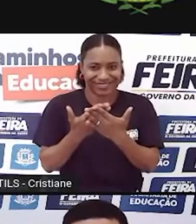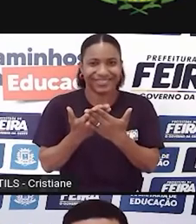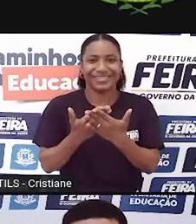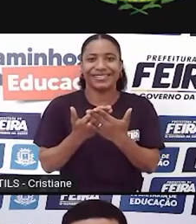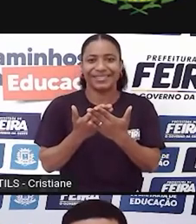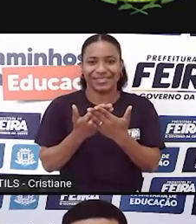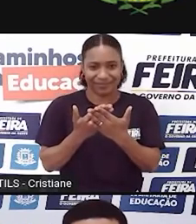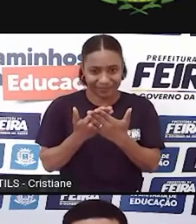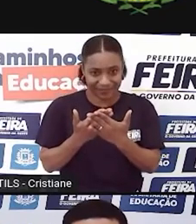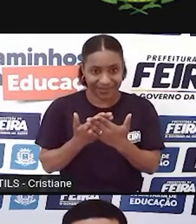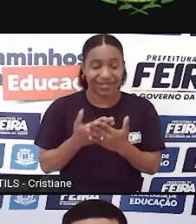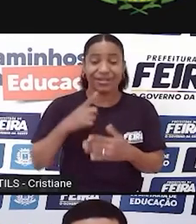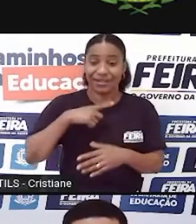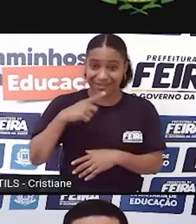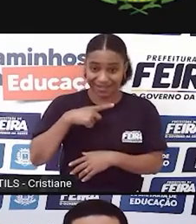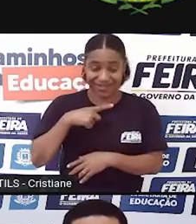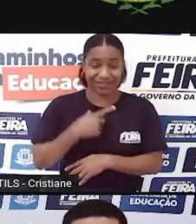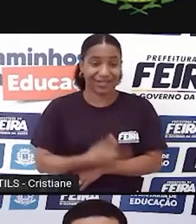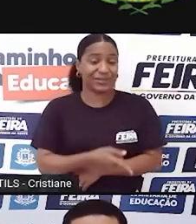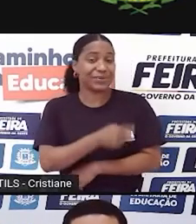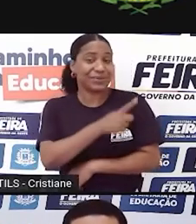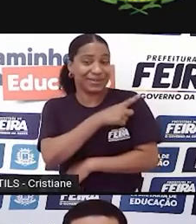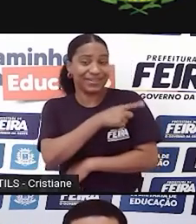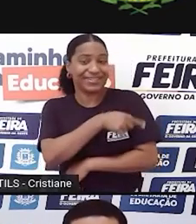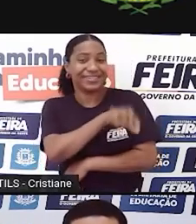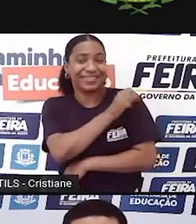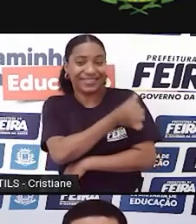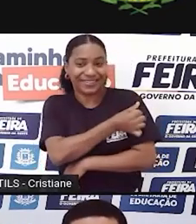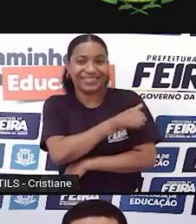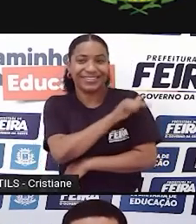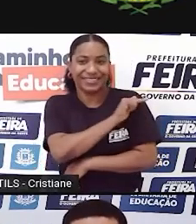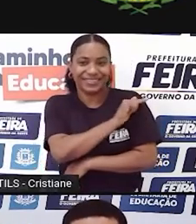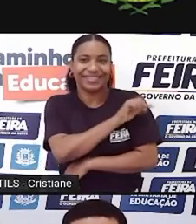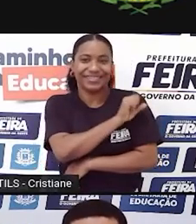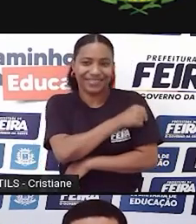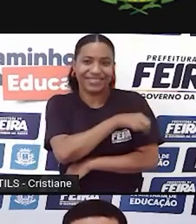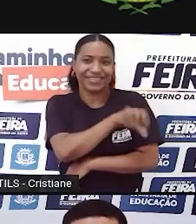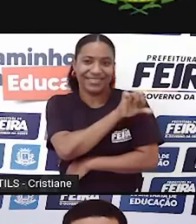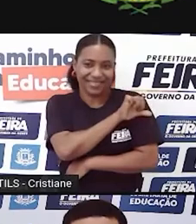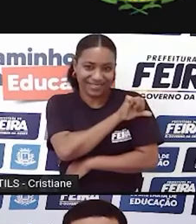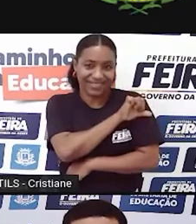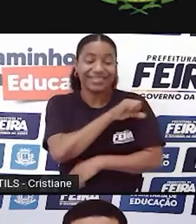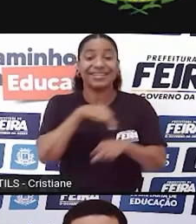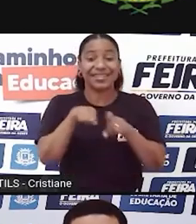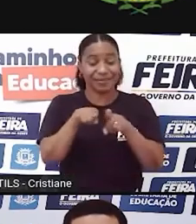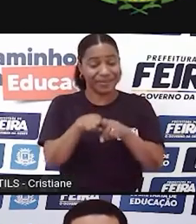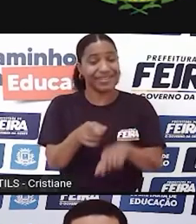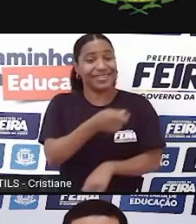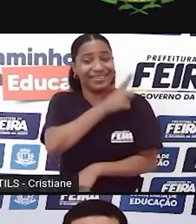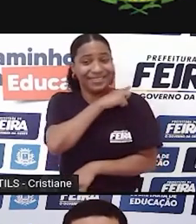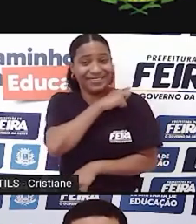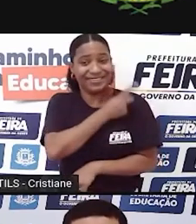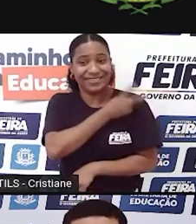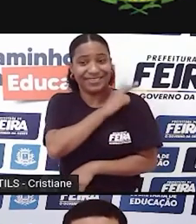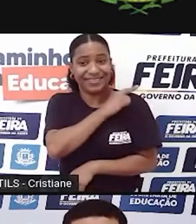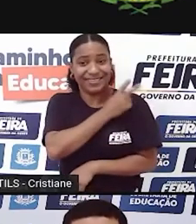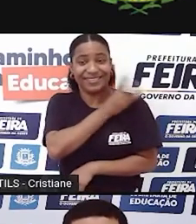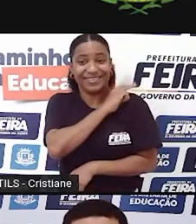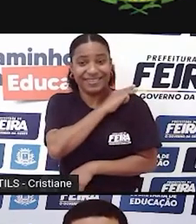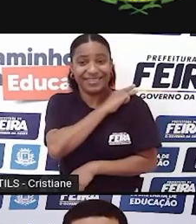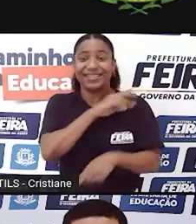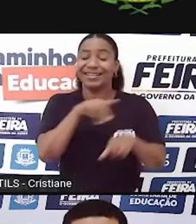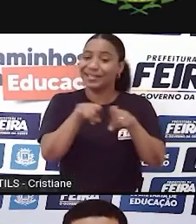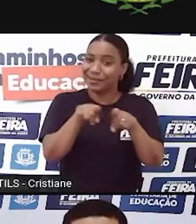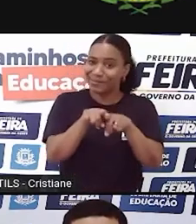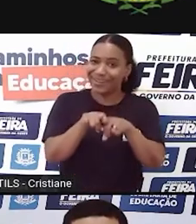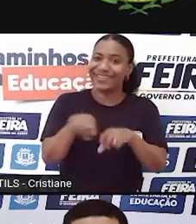do Fundamental 2, tive poemas de estudantes do Ensino Médio e poemas do Ensino Superior. Olha